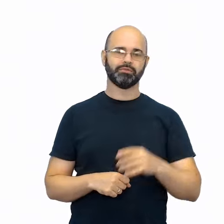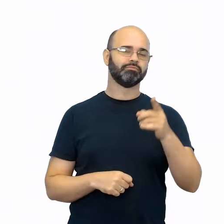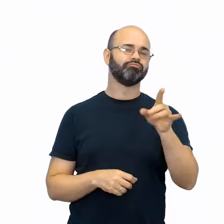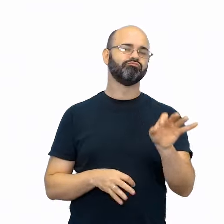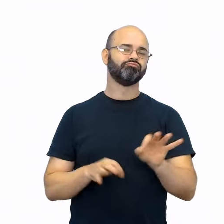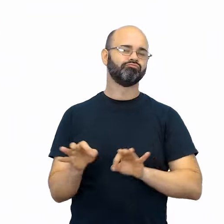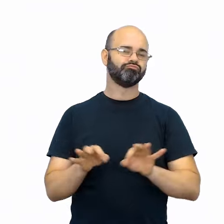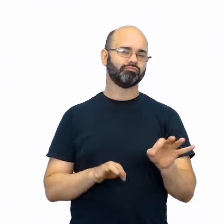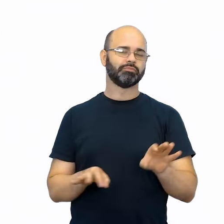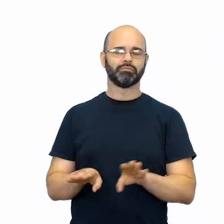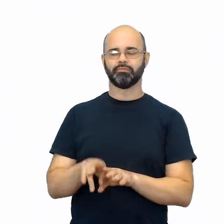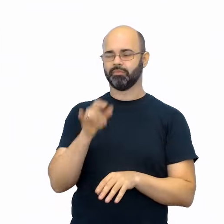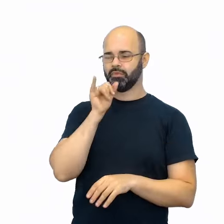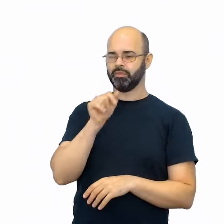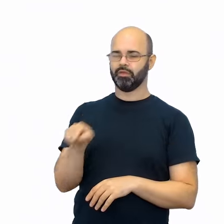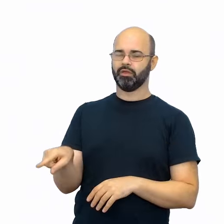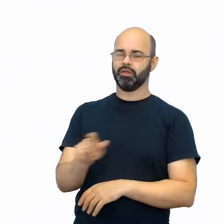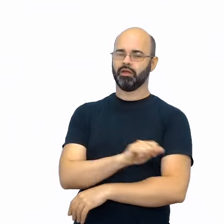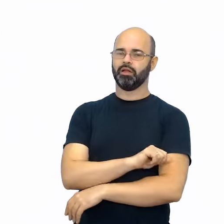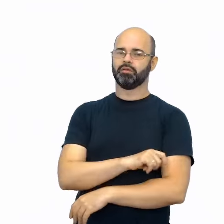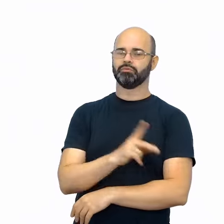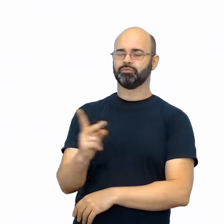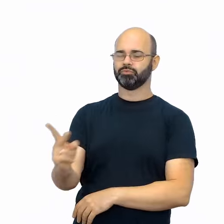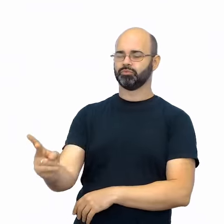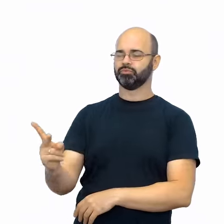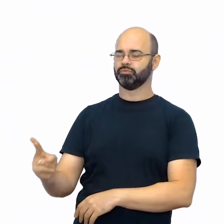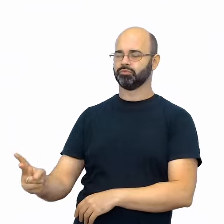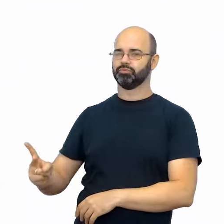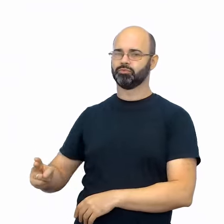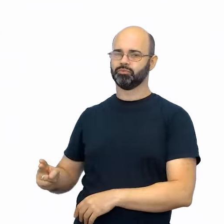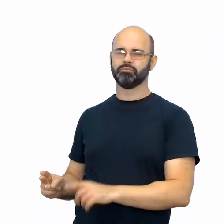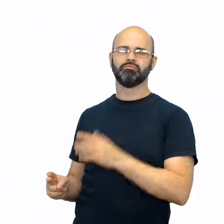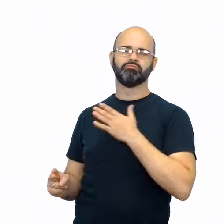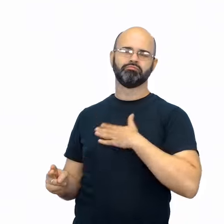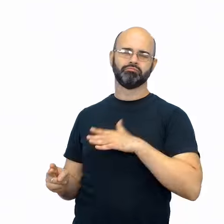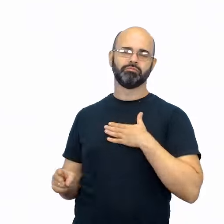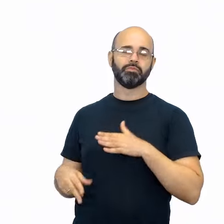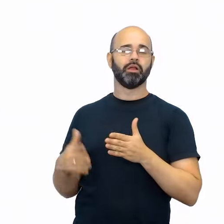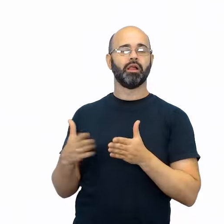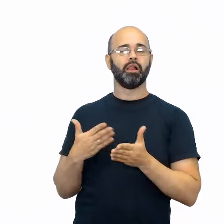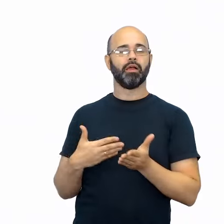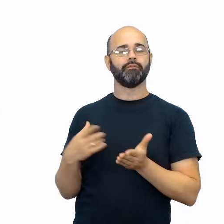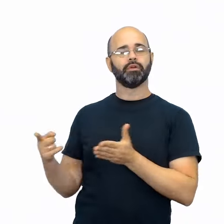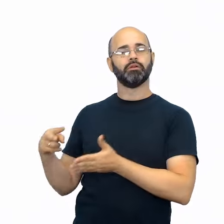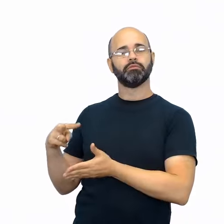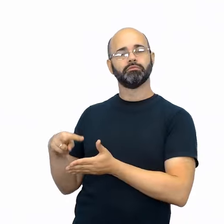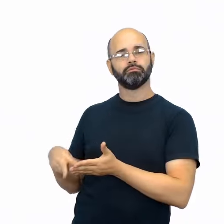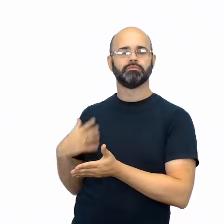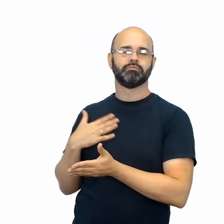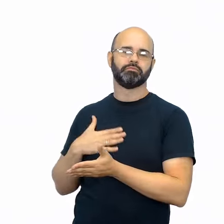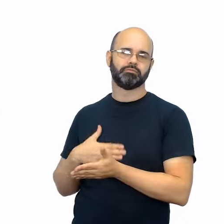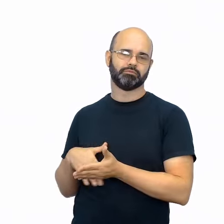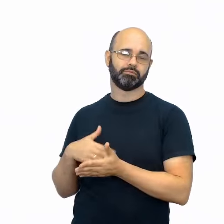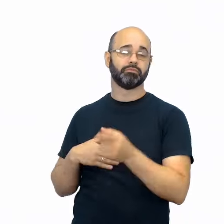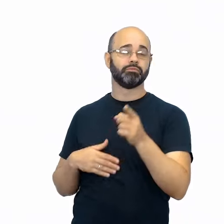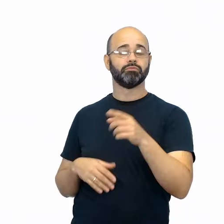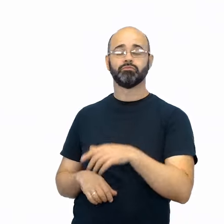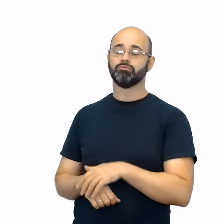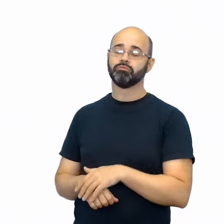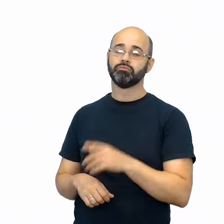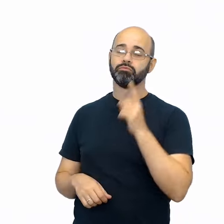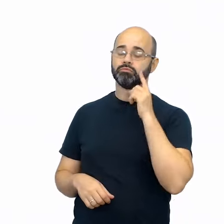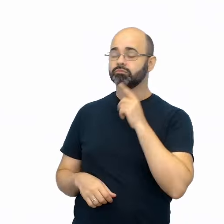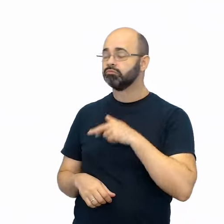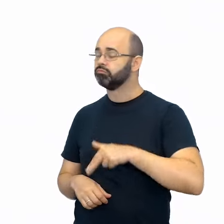os estudantes em duplas. Dêem tempo para que eles explorem os livros. Circule pela sala, apoie a